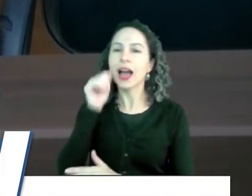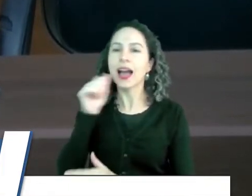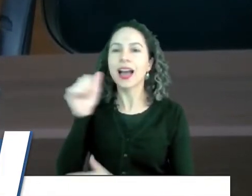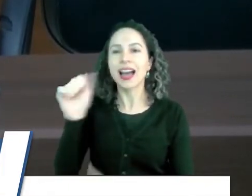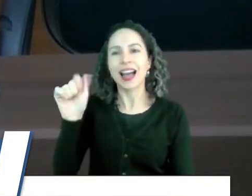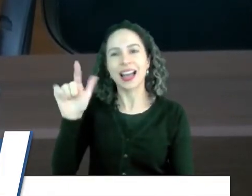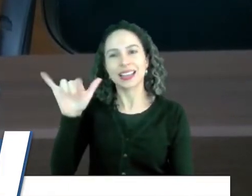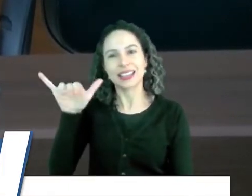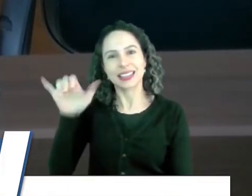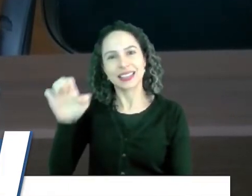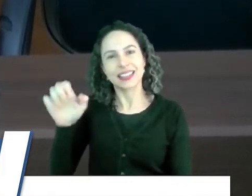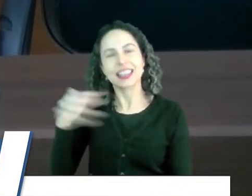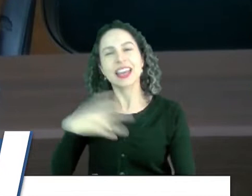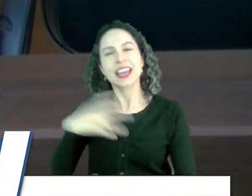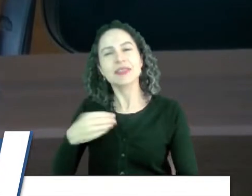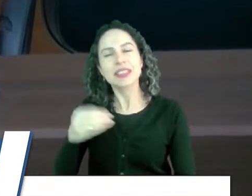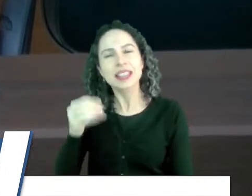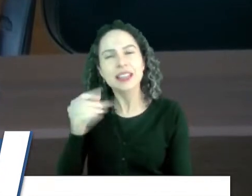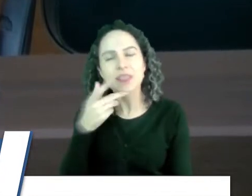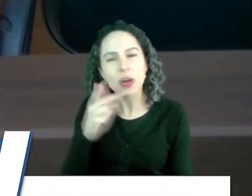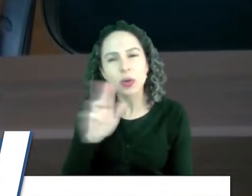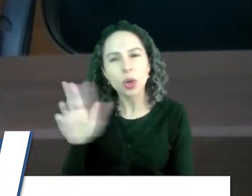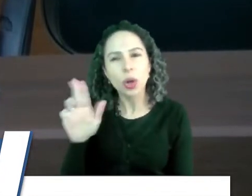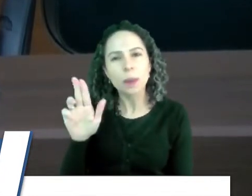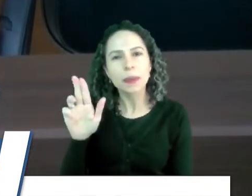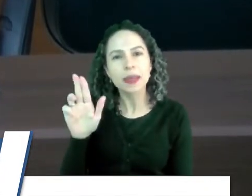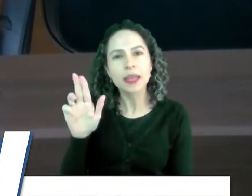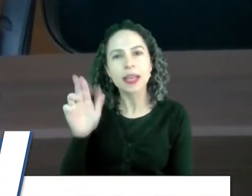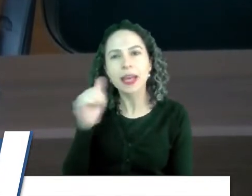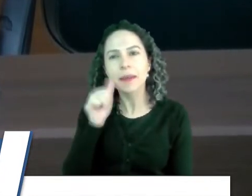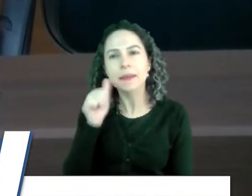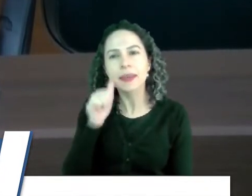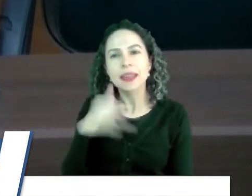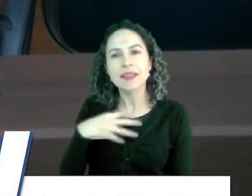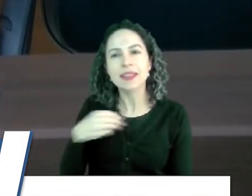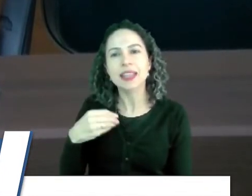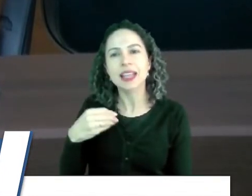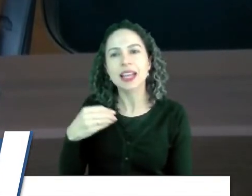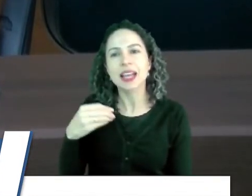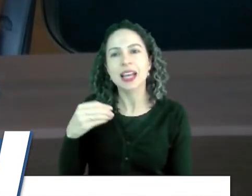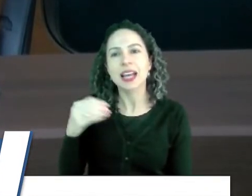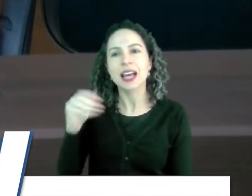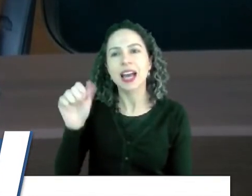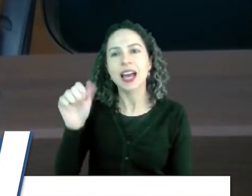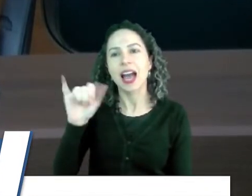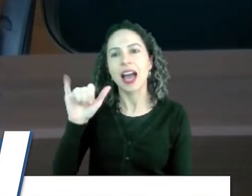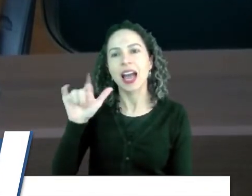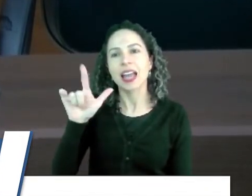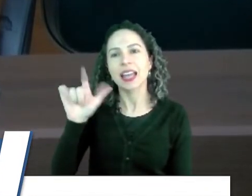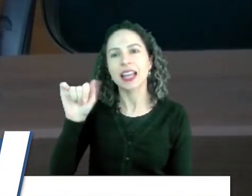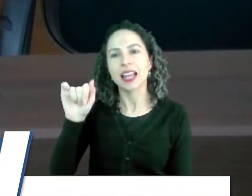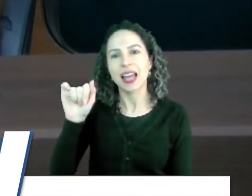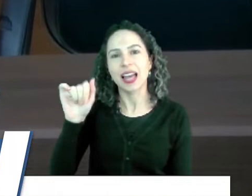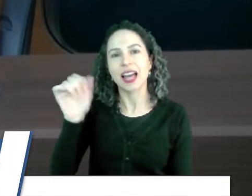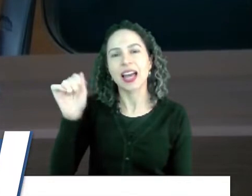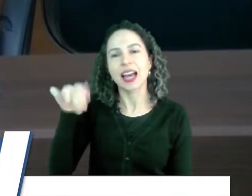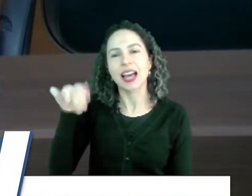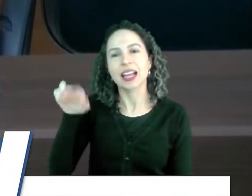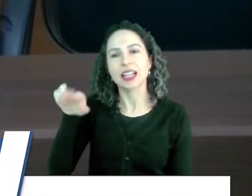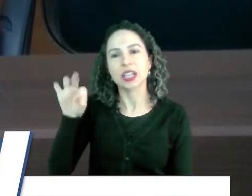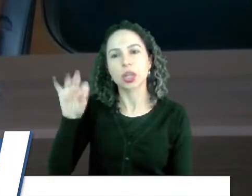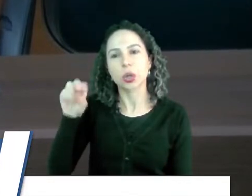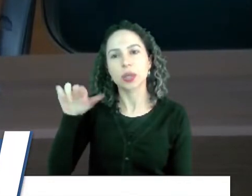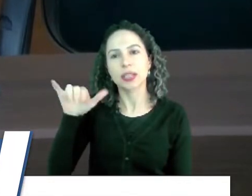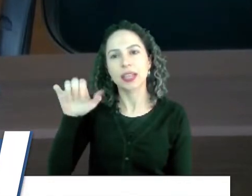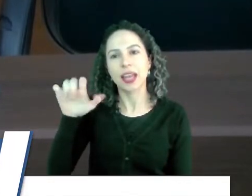qual que é nome dela mesmo, você falou? Da sua menina? A neném, Aila Antoniela Barbosa. Seja bem-vinda, Aila, com muita